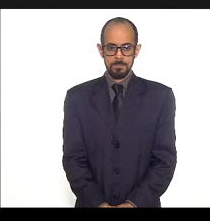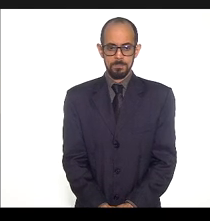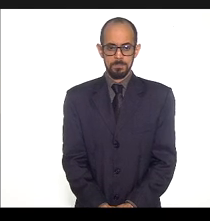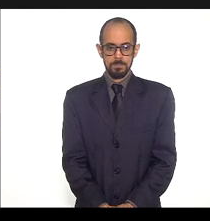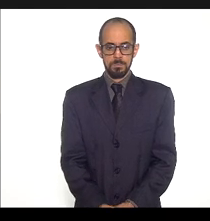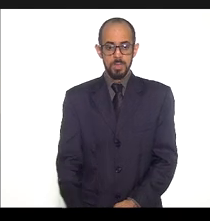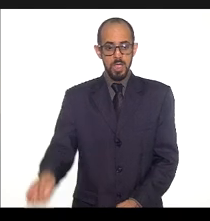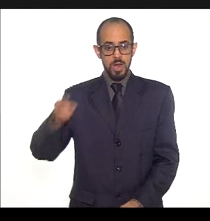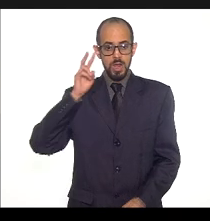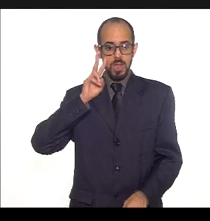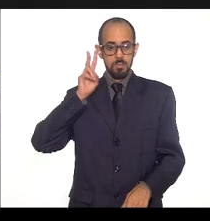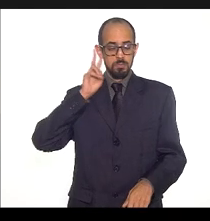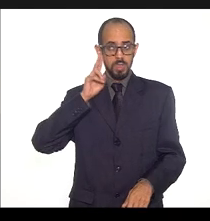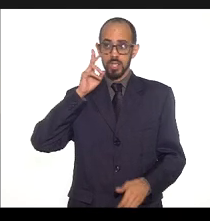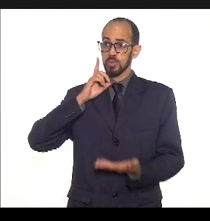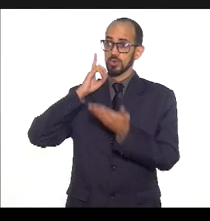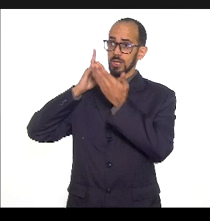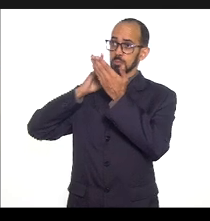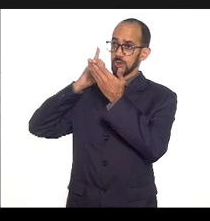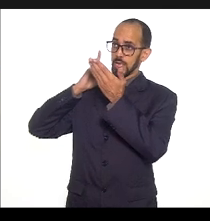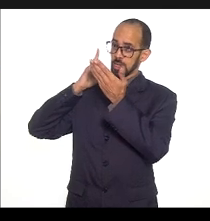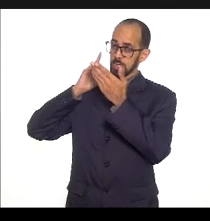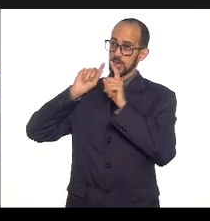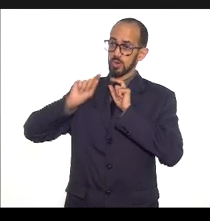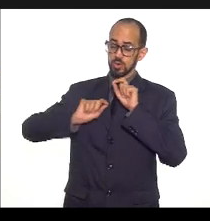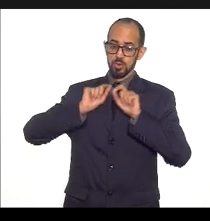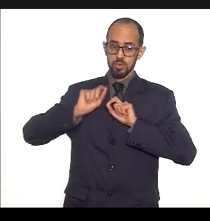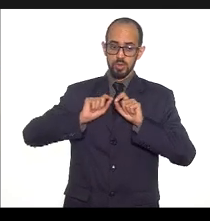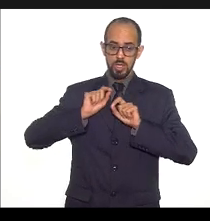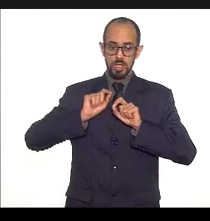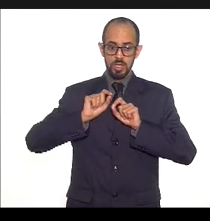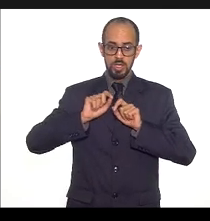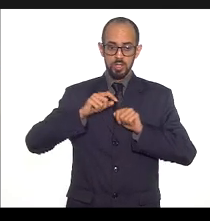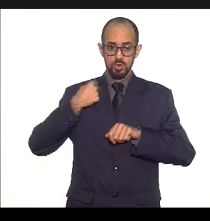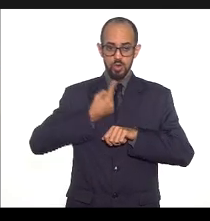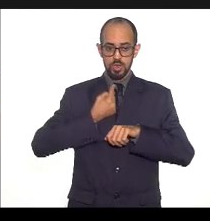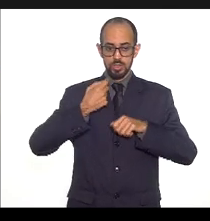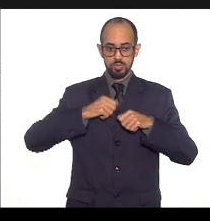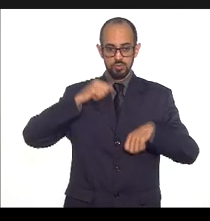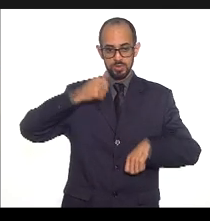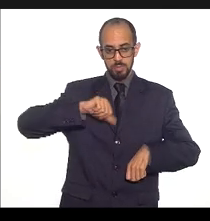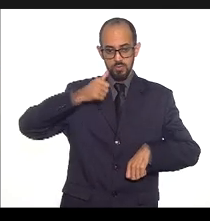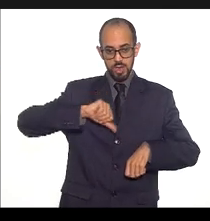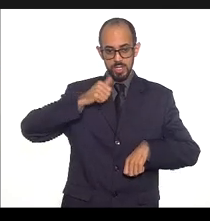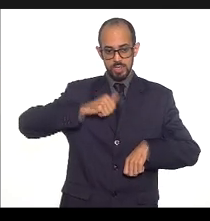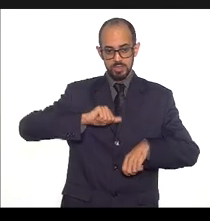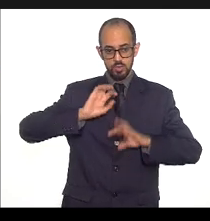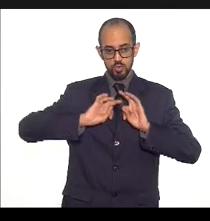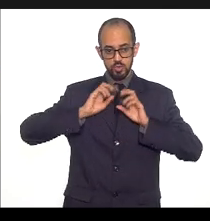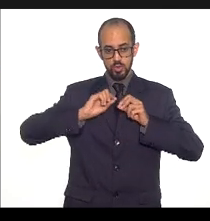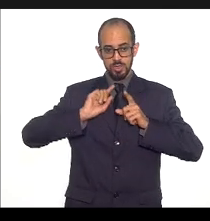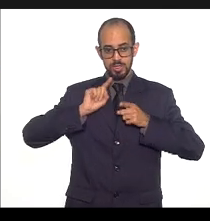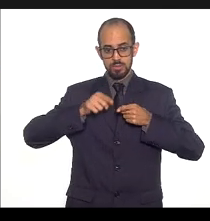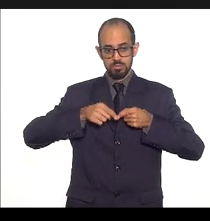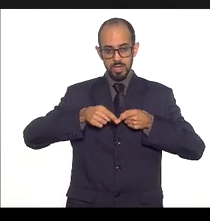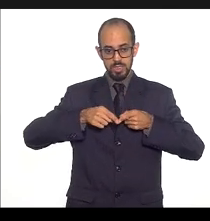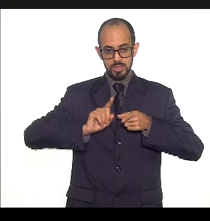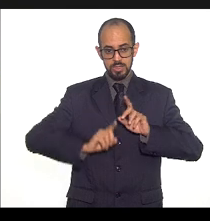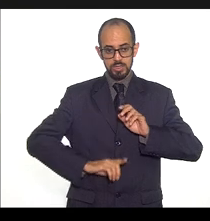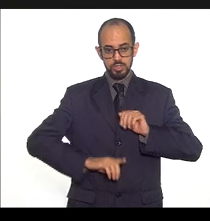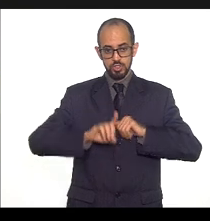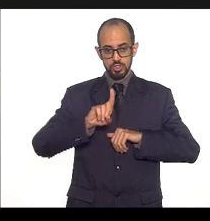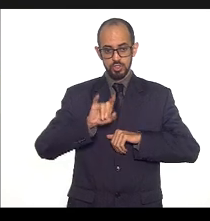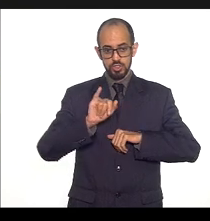lembrando deputada a gente está fazendo uma análise das metas aqui por diretriz mas que no